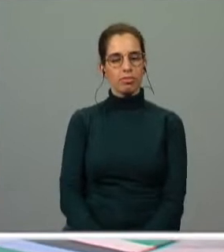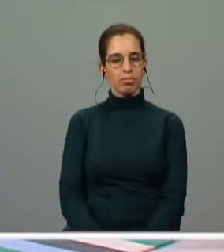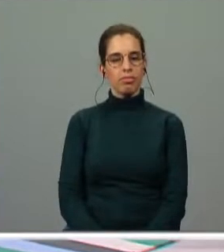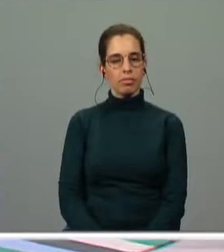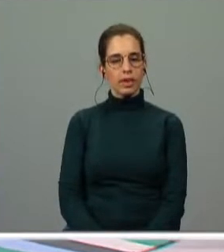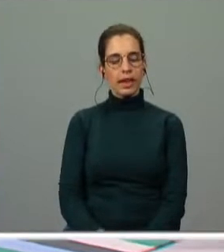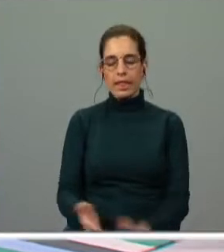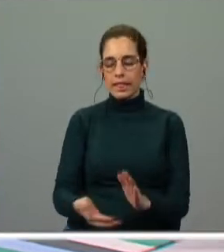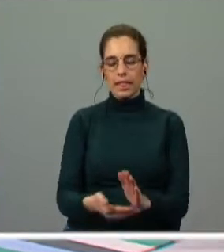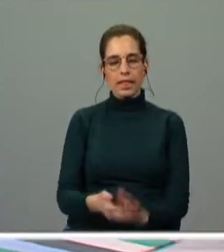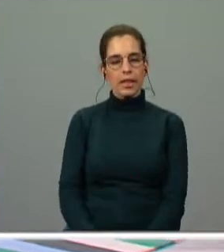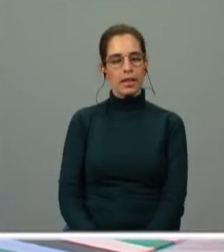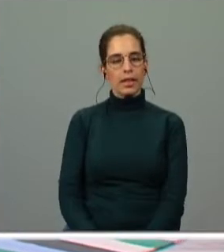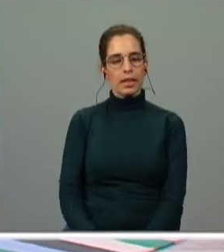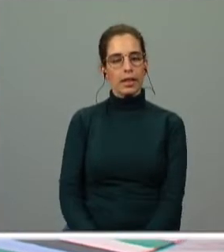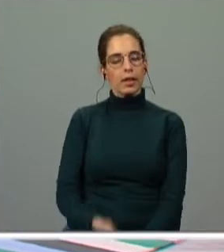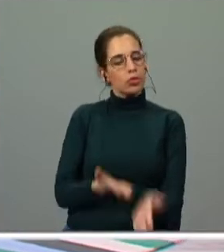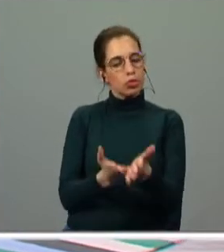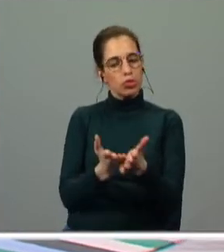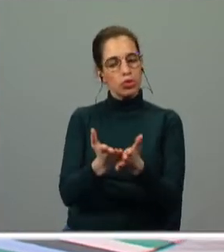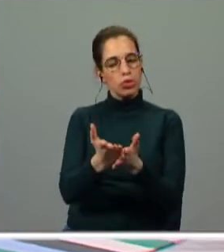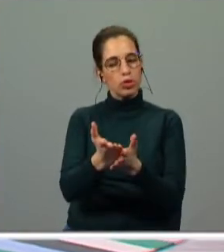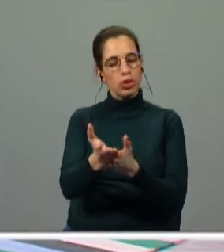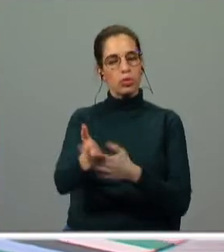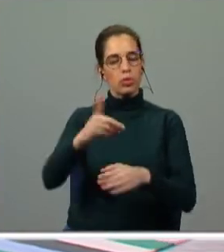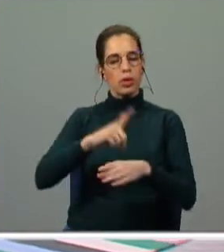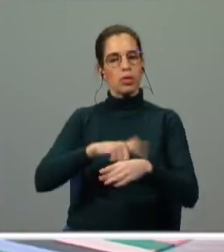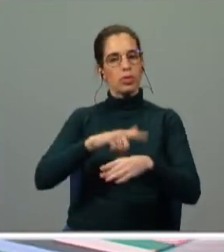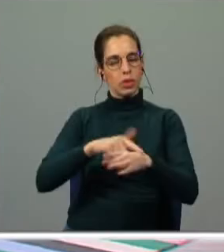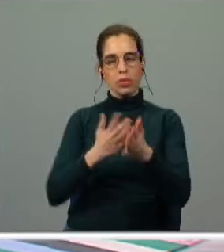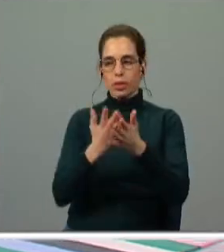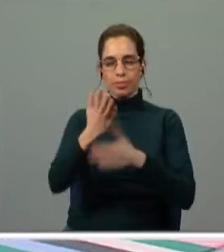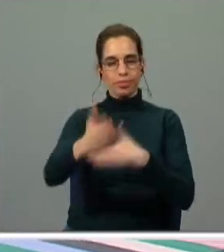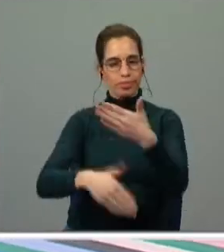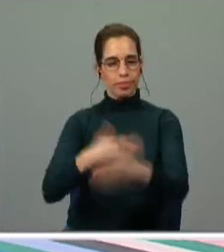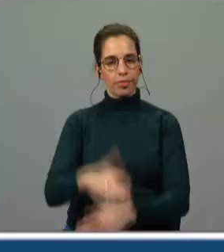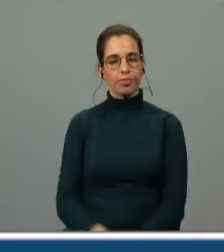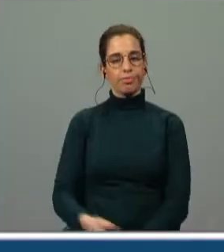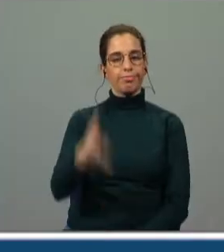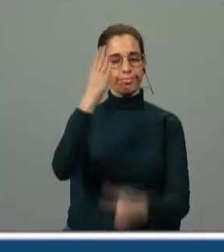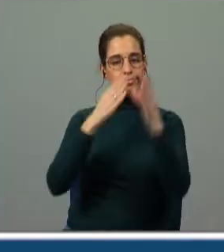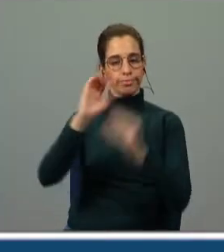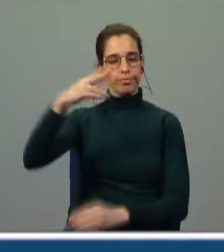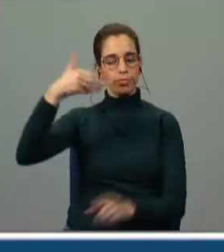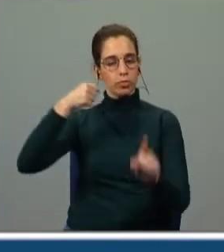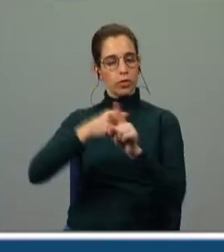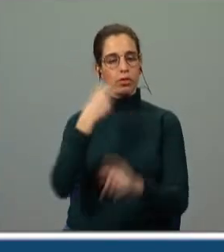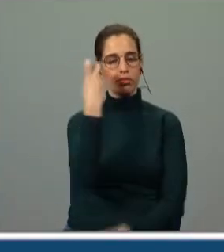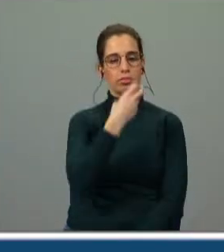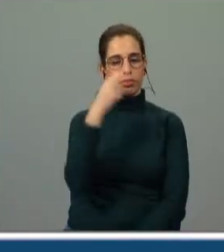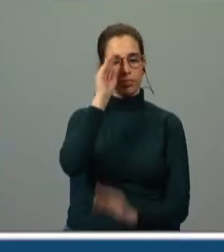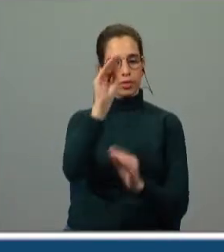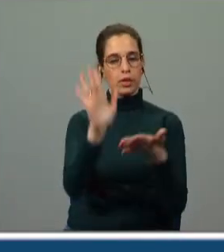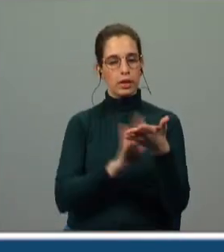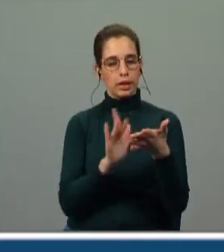sepultura, isto é, que perdura ao longo dos tempos. Então, as aprendizagens essenciais são dos domínios da oralidade, da